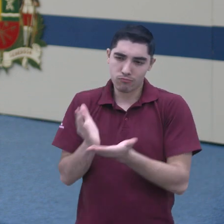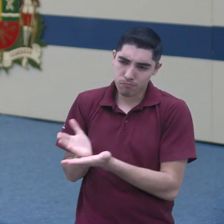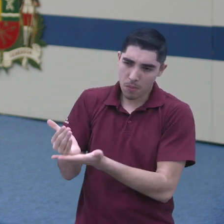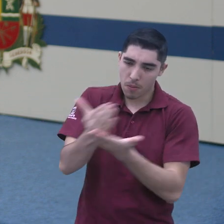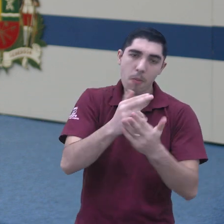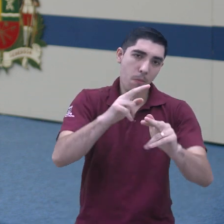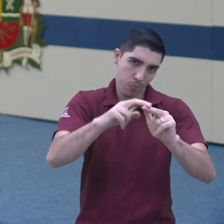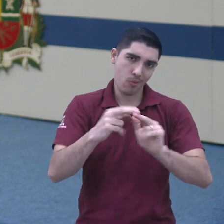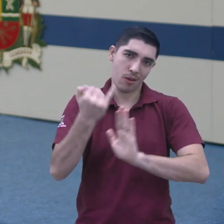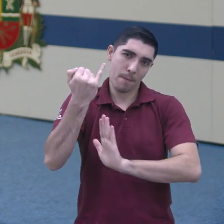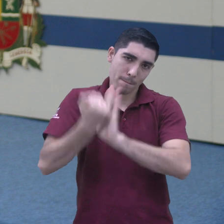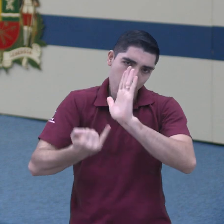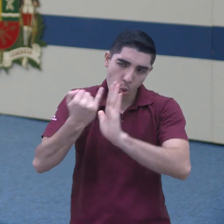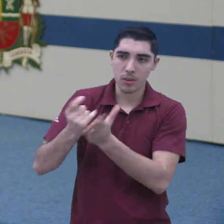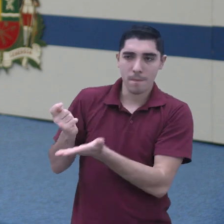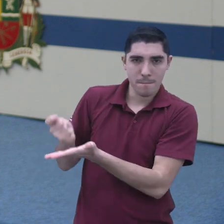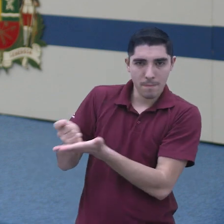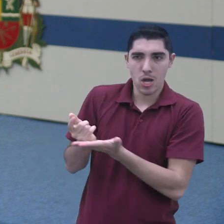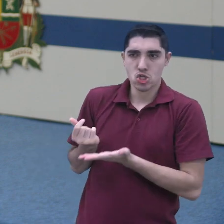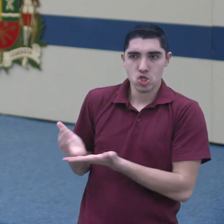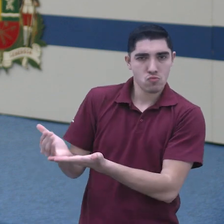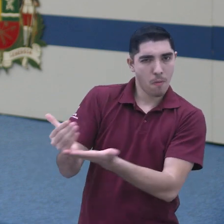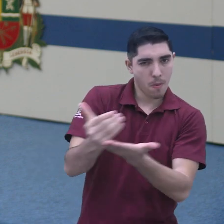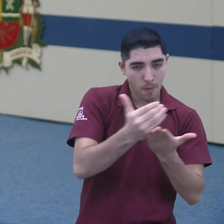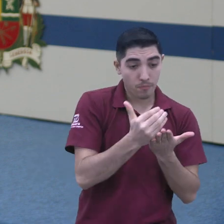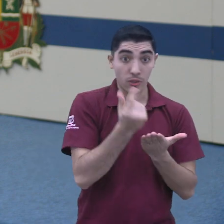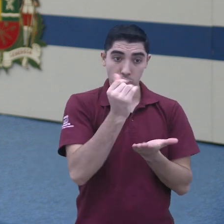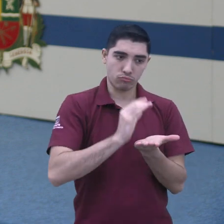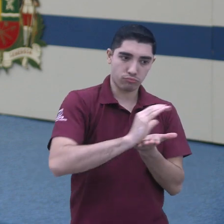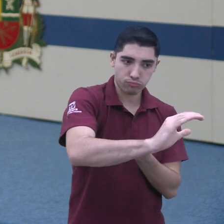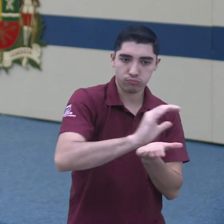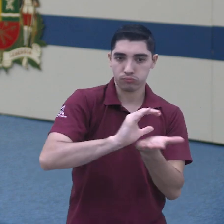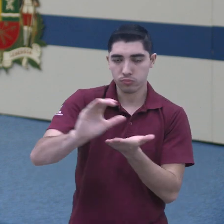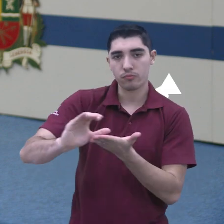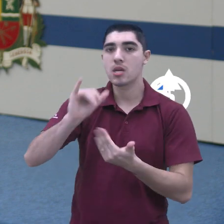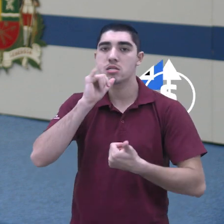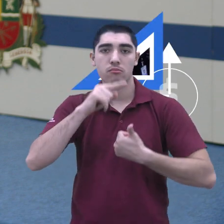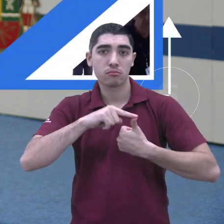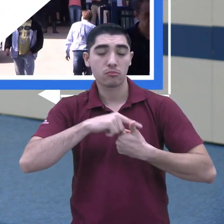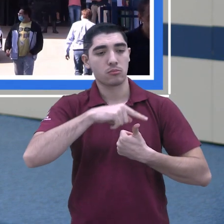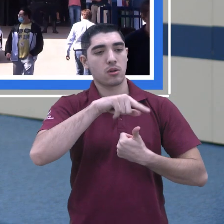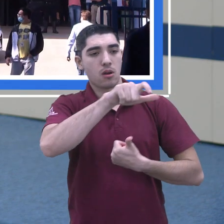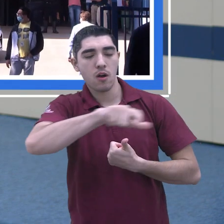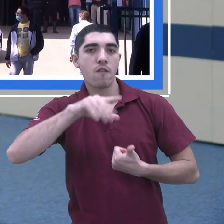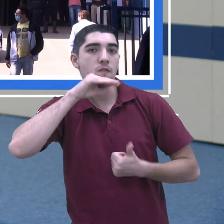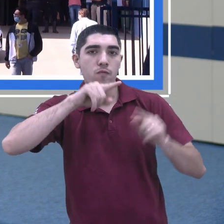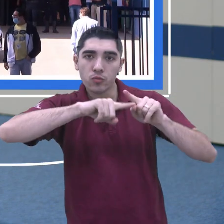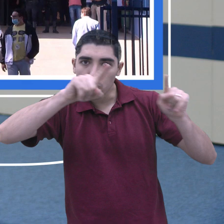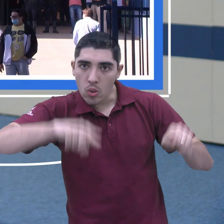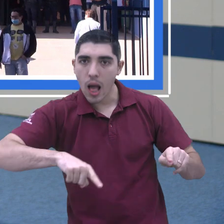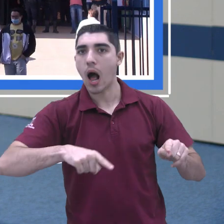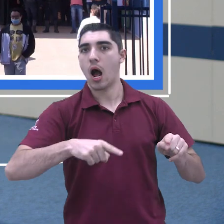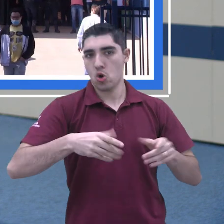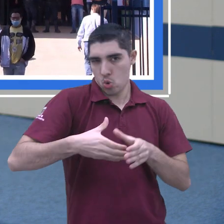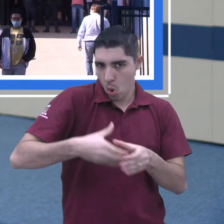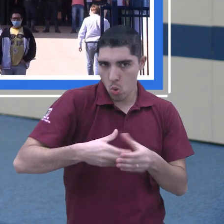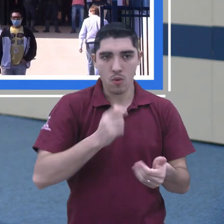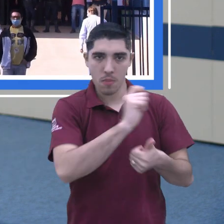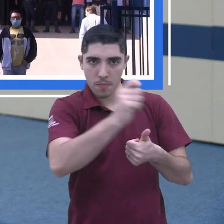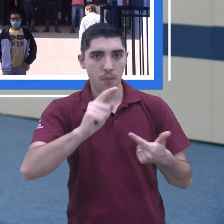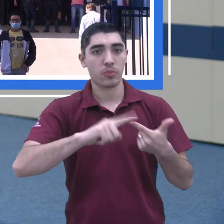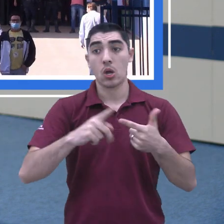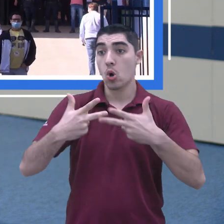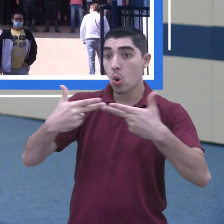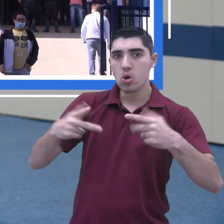com os nossos impostos. Essa verba é gasta para custear despesas públicas, como o pagamento de servidores e a manutenção de programas